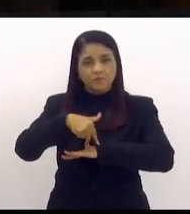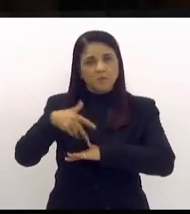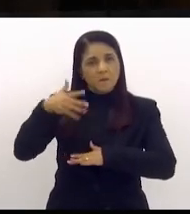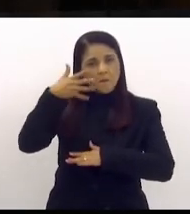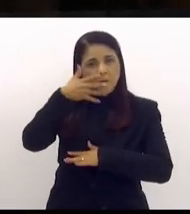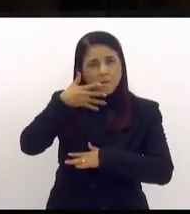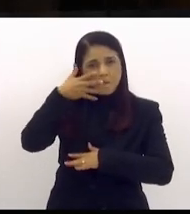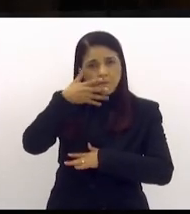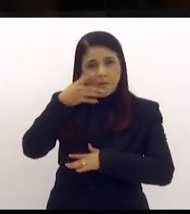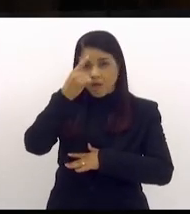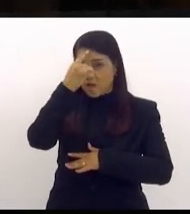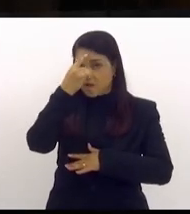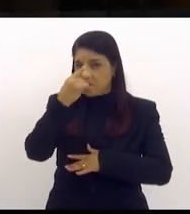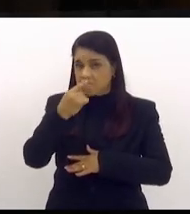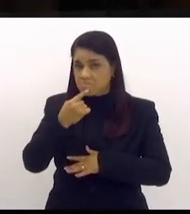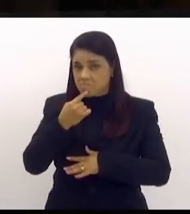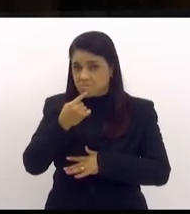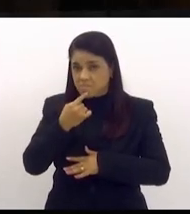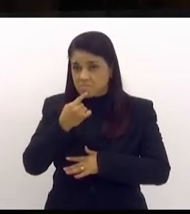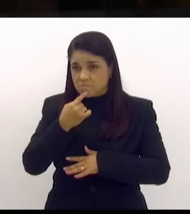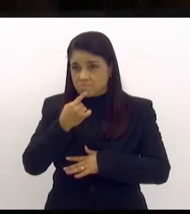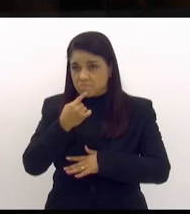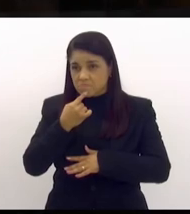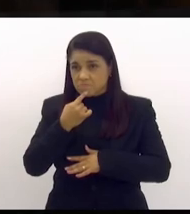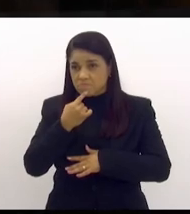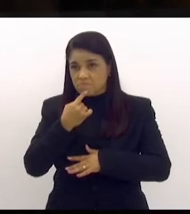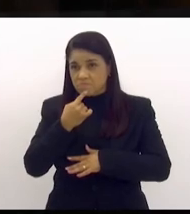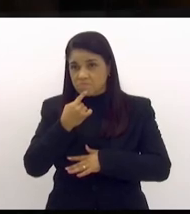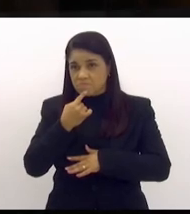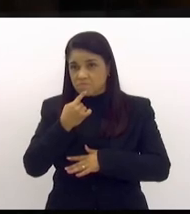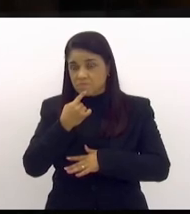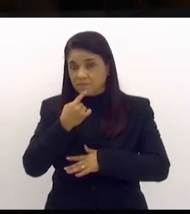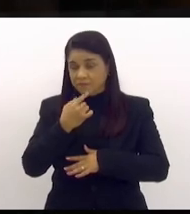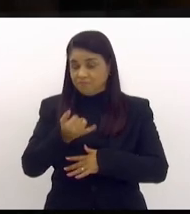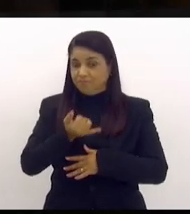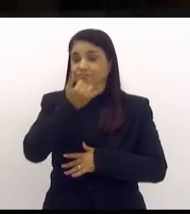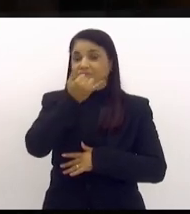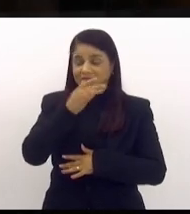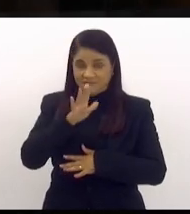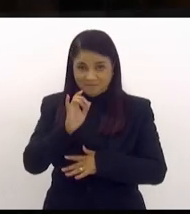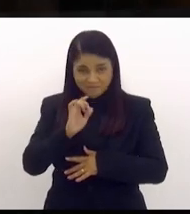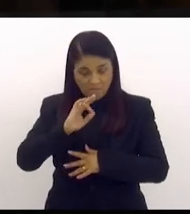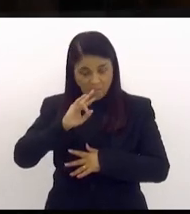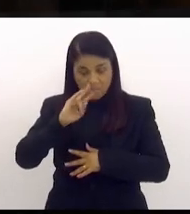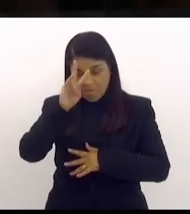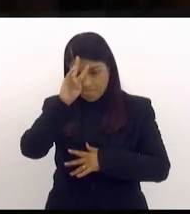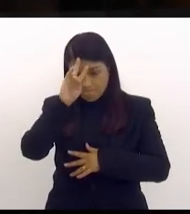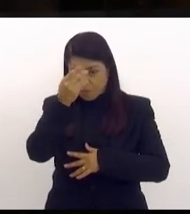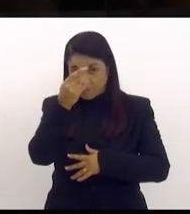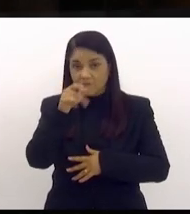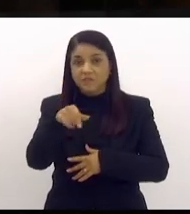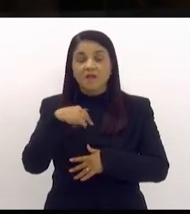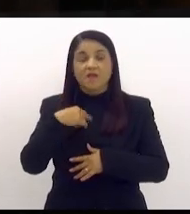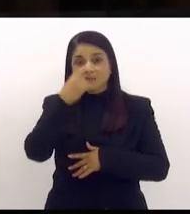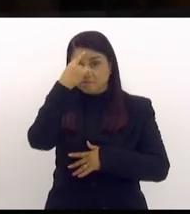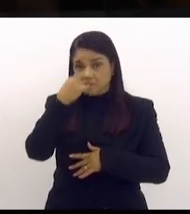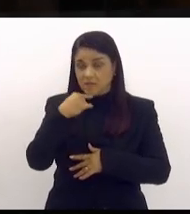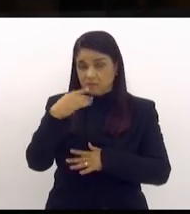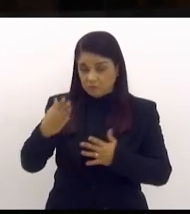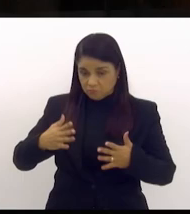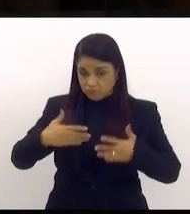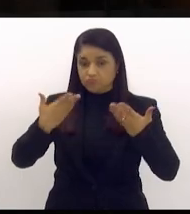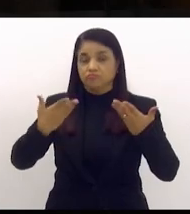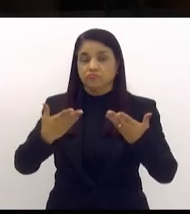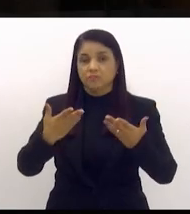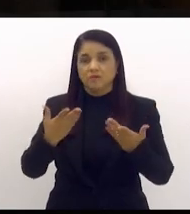imagens que está... Eita, gente! das imagens que deixaram todos chocados nos